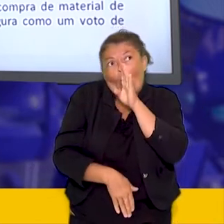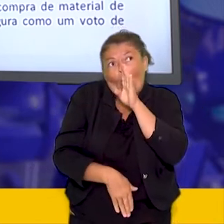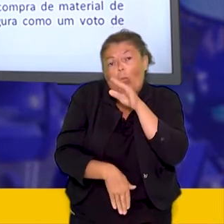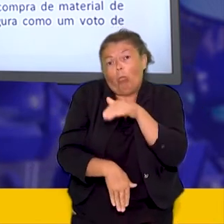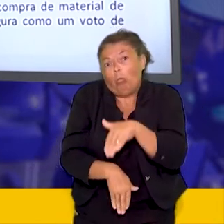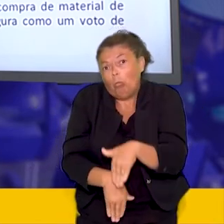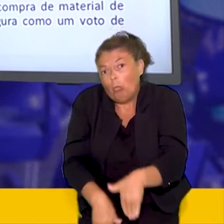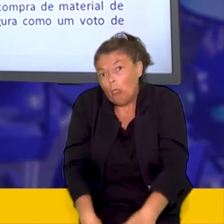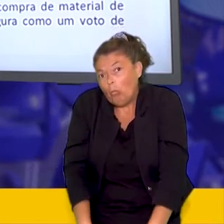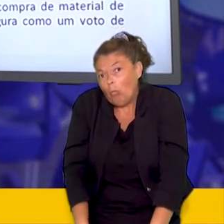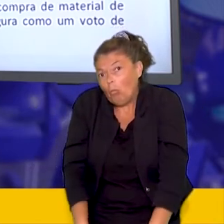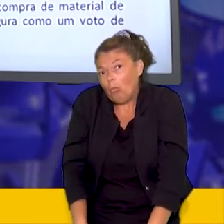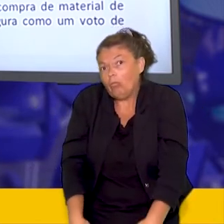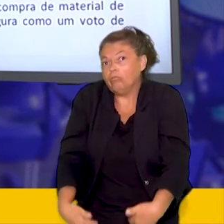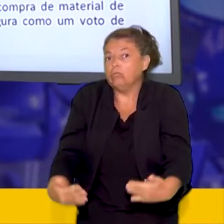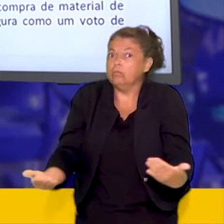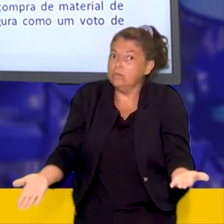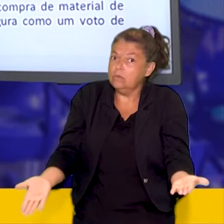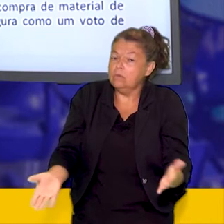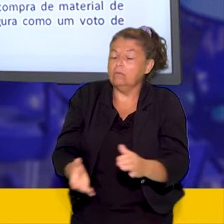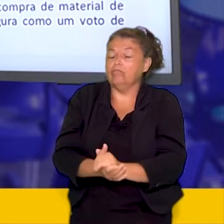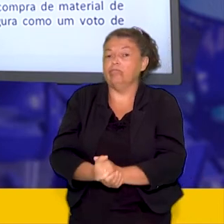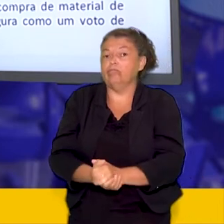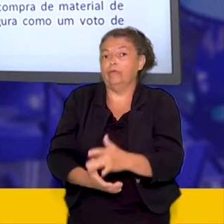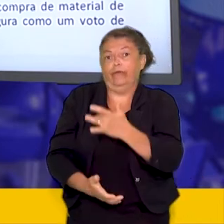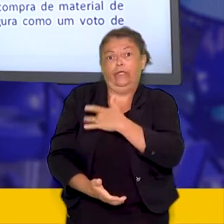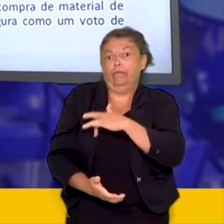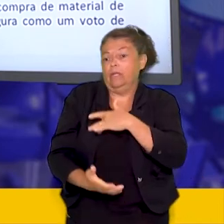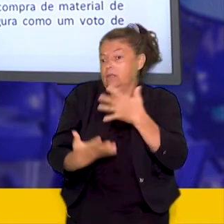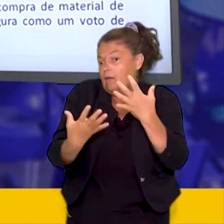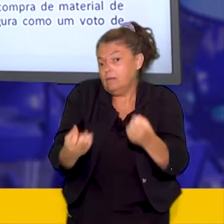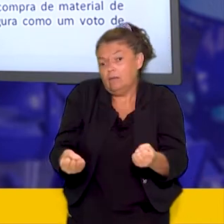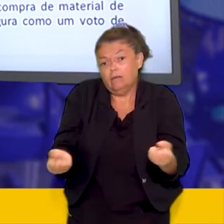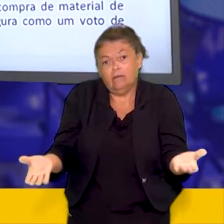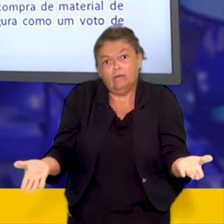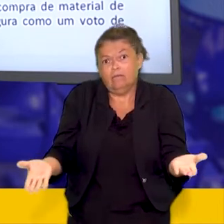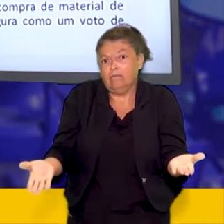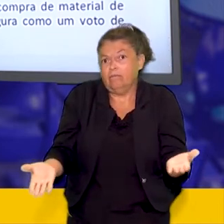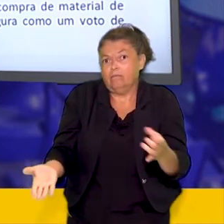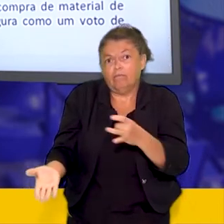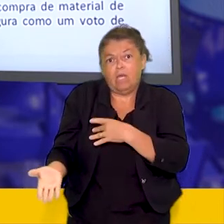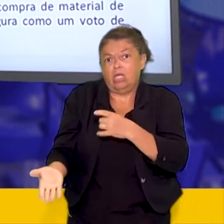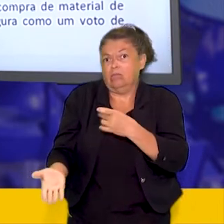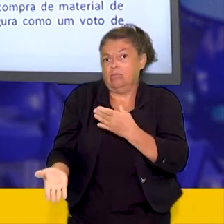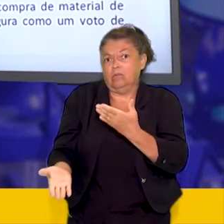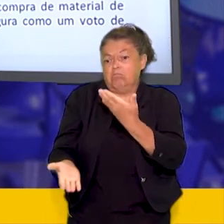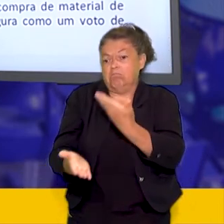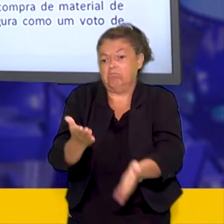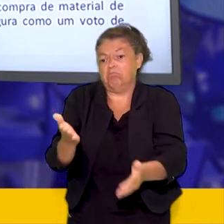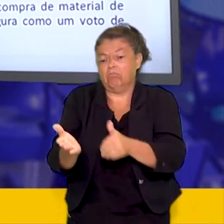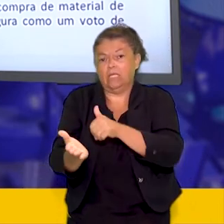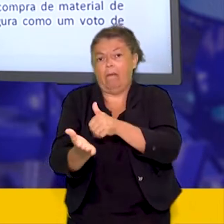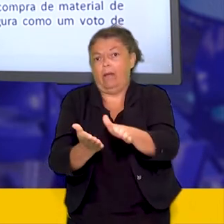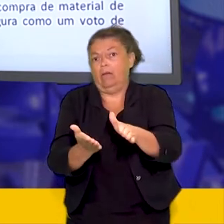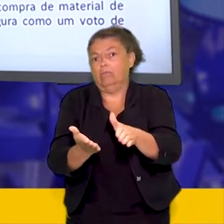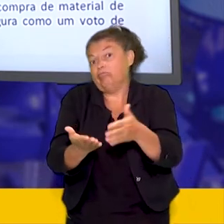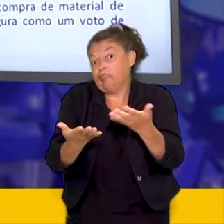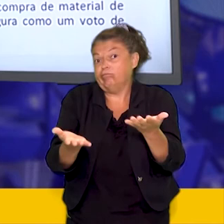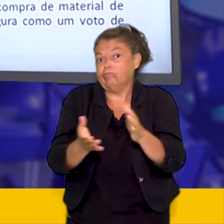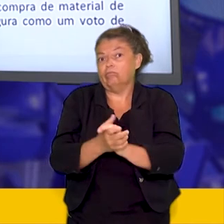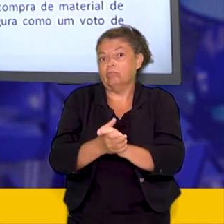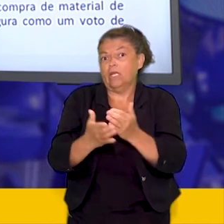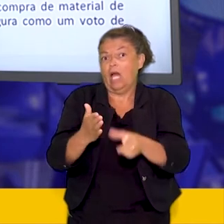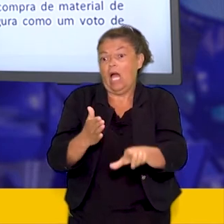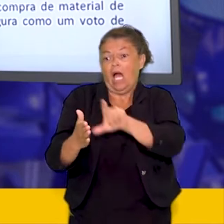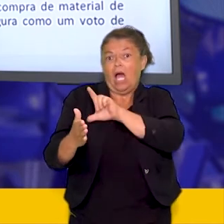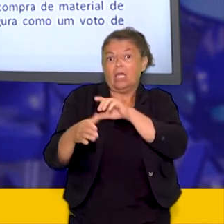dá-se o nome de rabo preso as pessoas ficam presas àquele determinado candidato